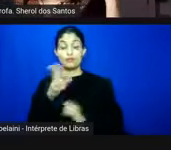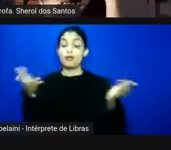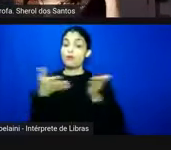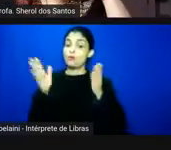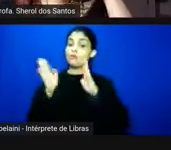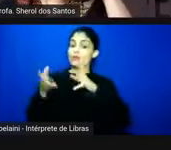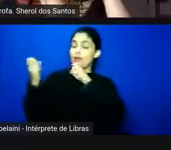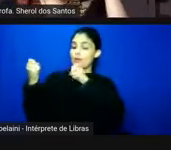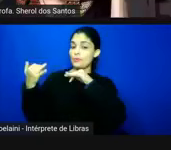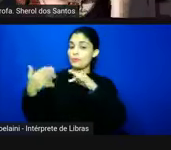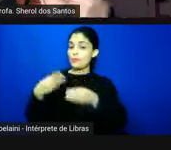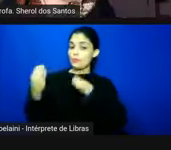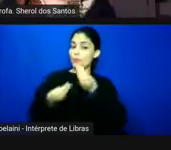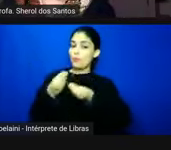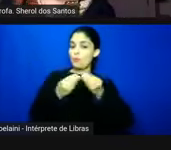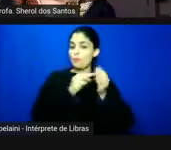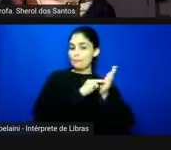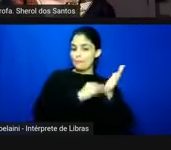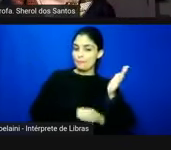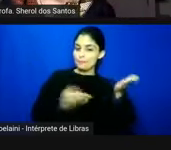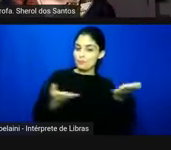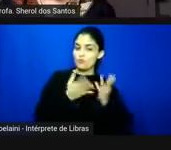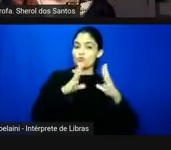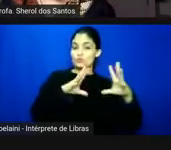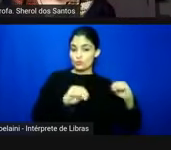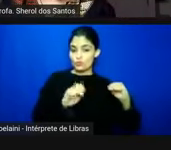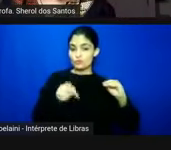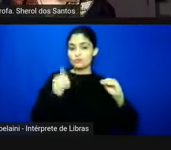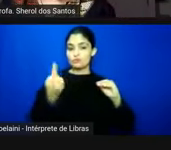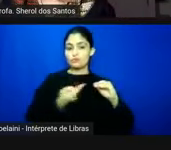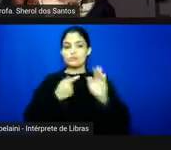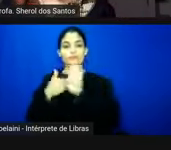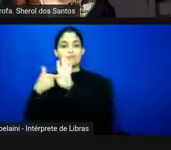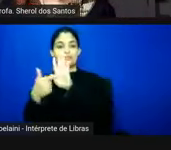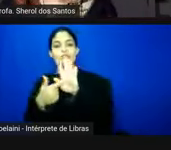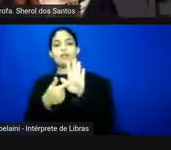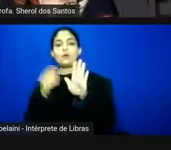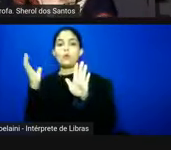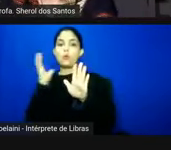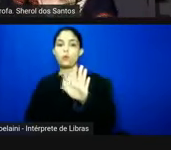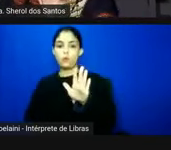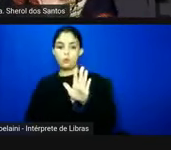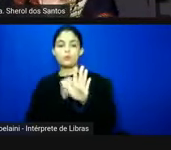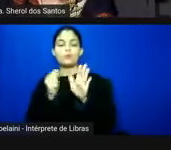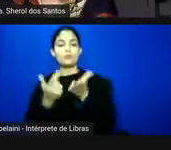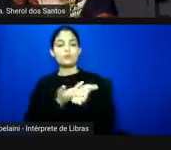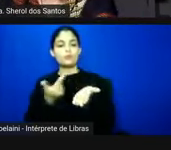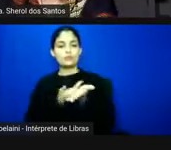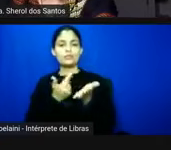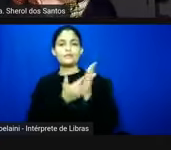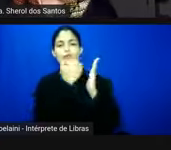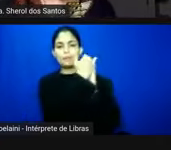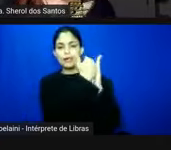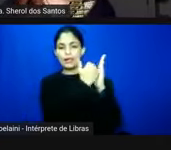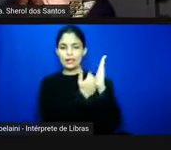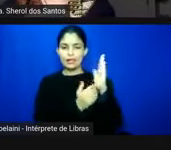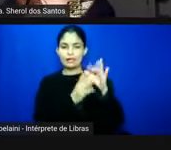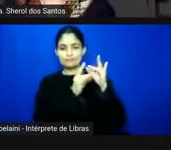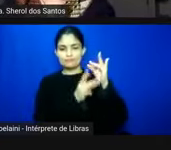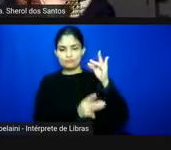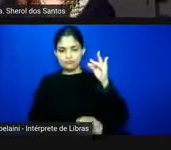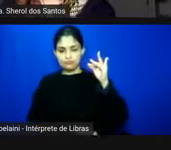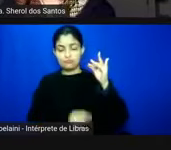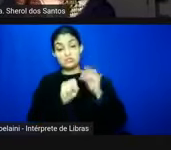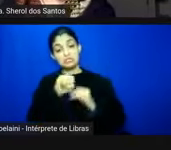pouco da metodologia dessa noite, nós vamos apresentar brevemente o livro, o sumário dele também, alguns detalhes, para quem ainda não